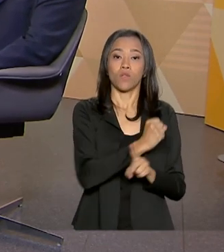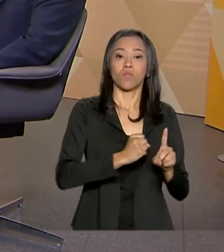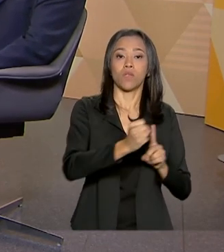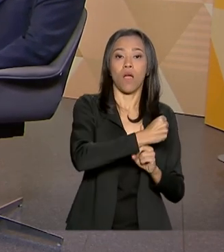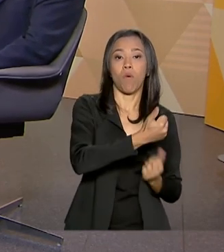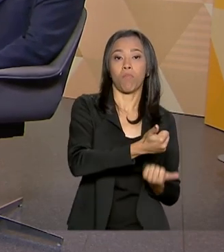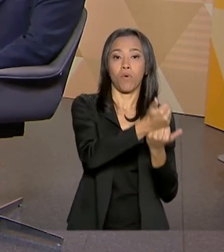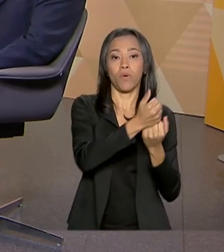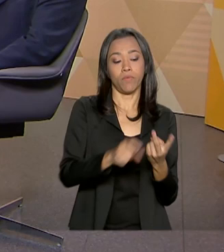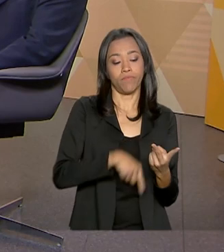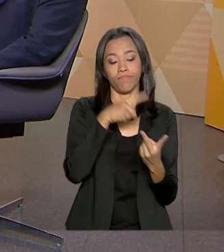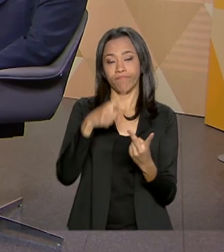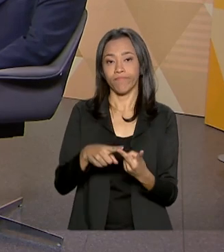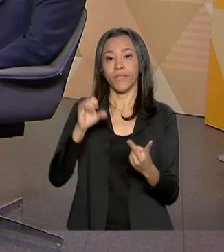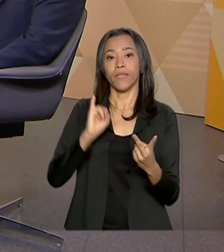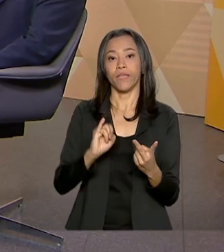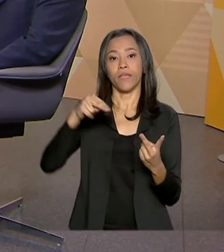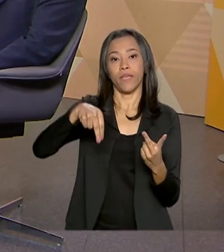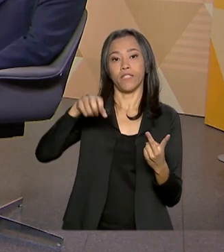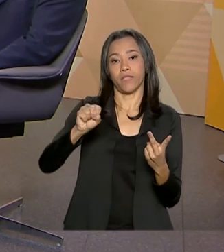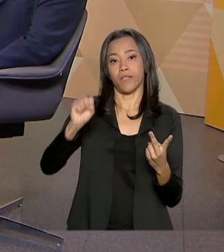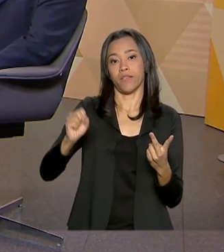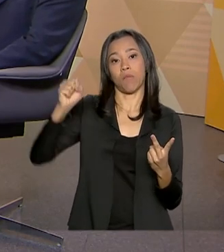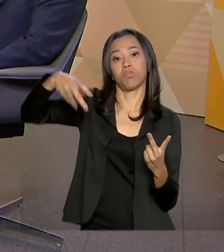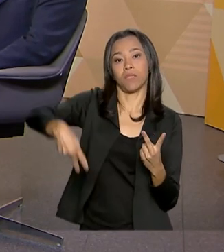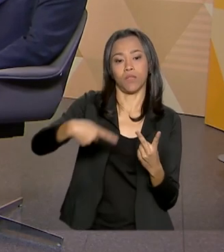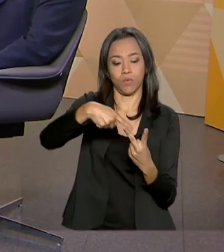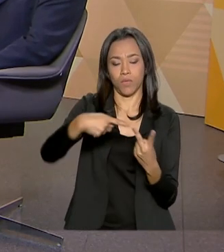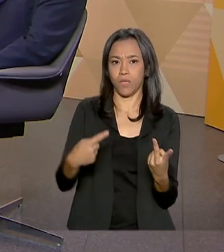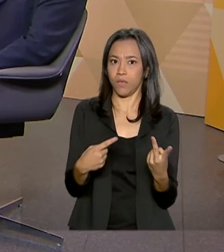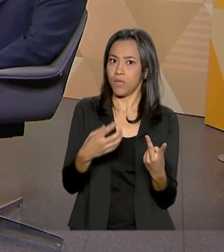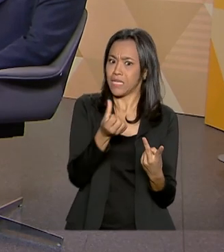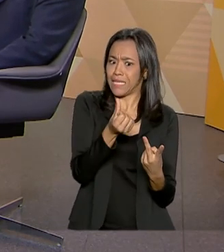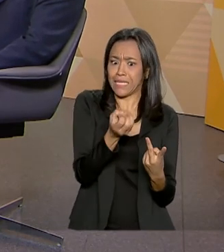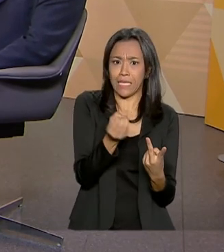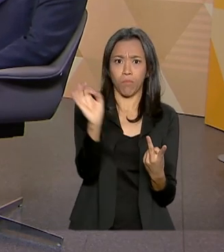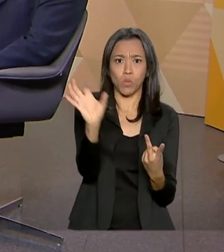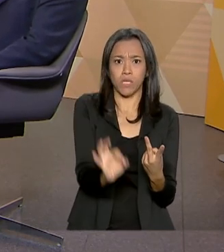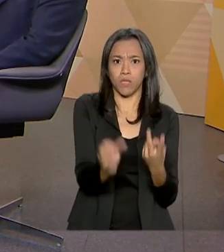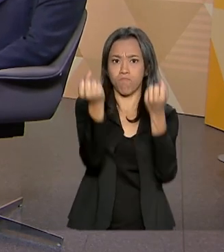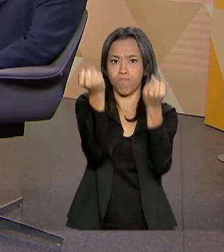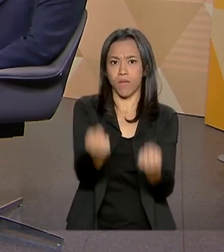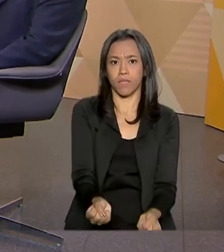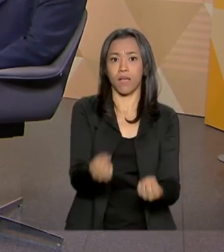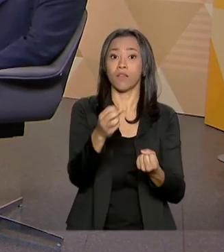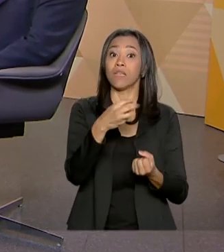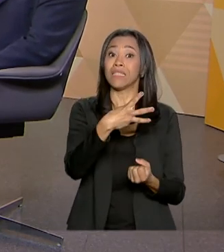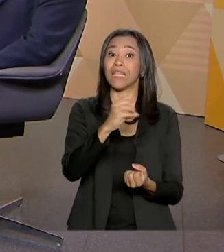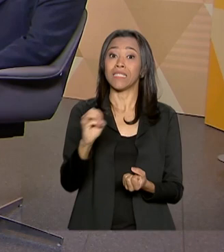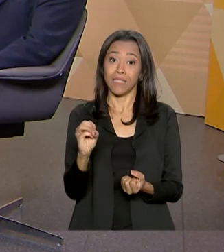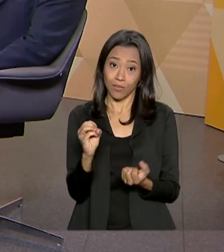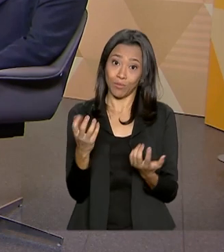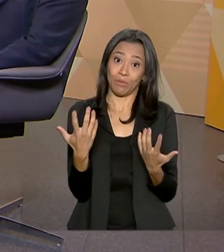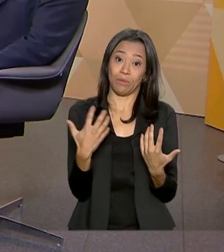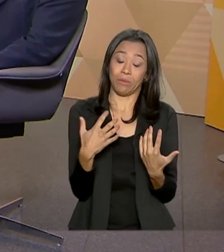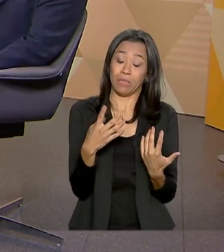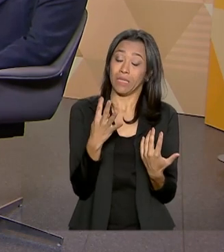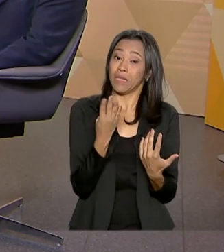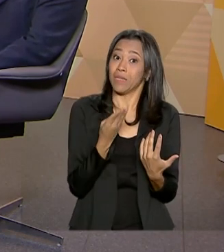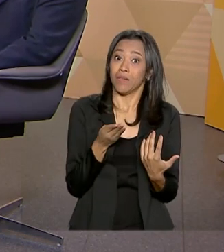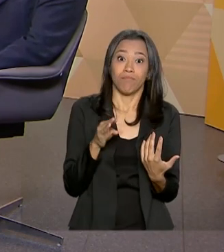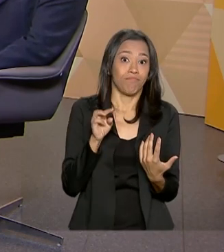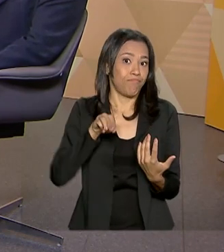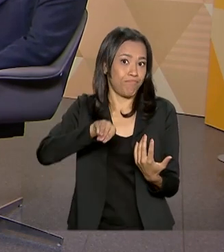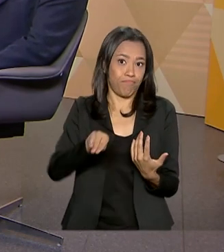Previdência, quase 60% do nosso orçamento. 300 bilhões de reais, É isso aí, 300 bilhões de reais. Então, é